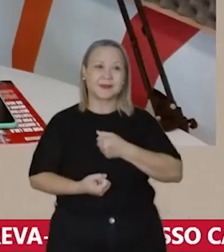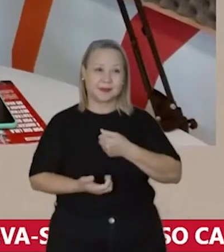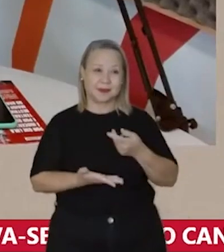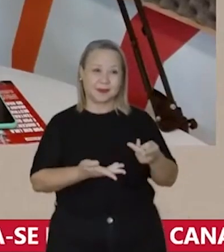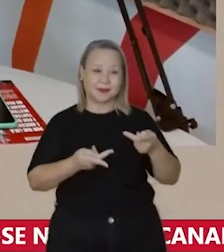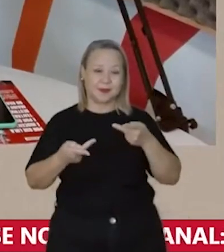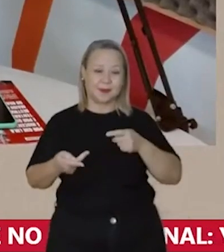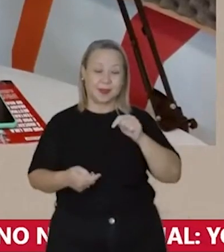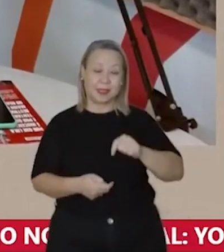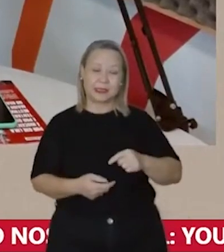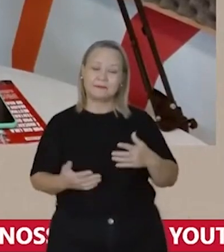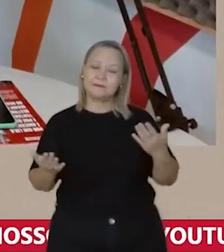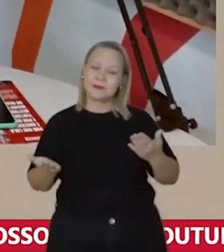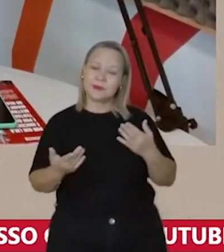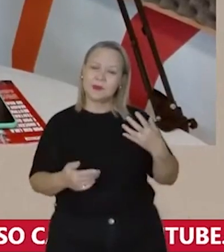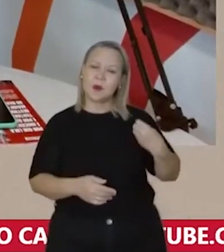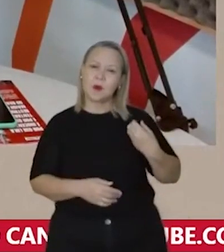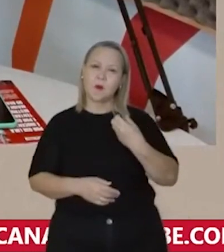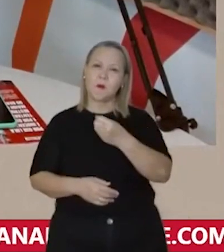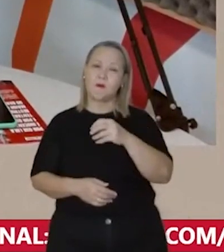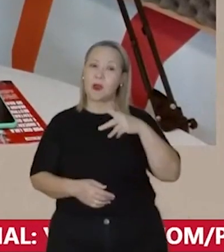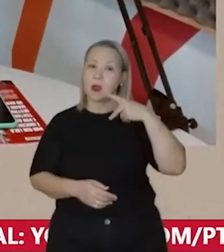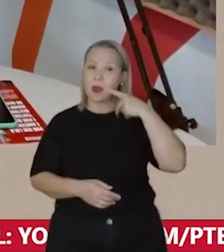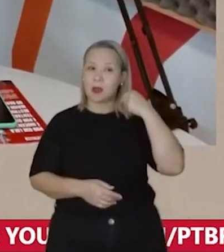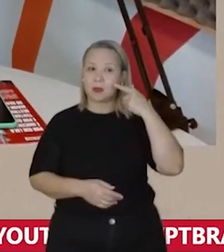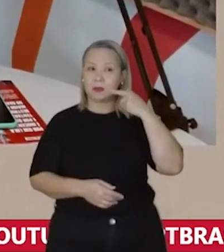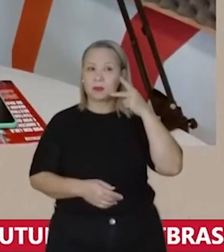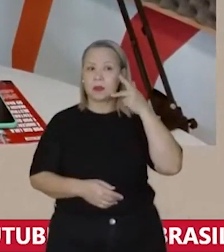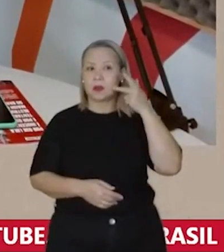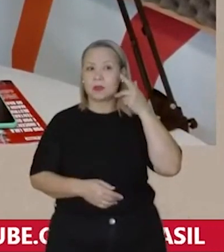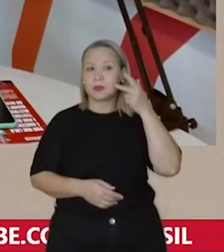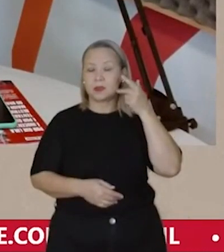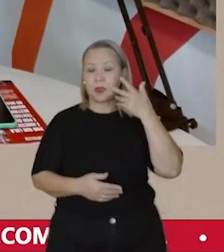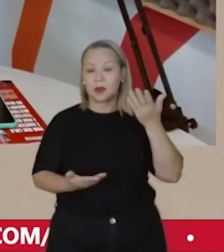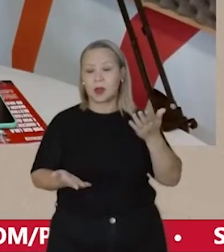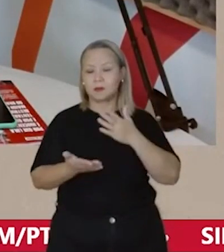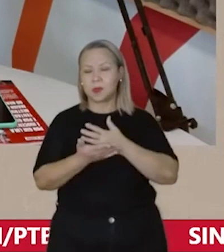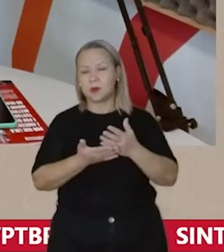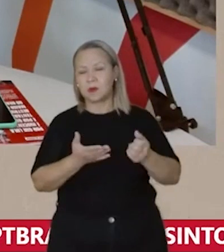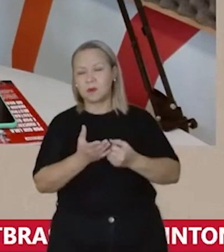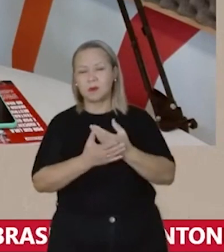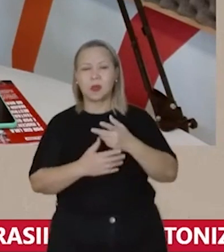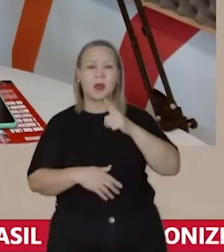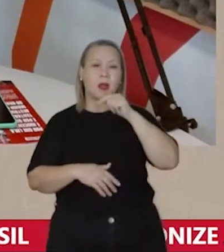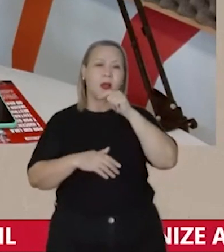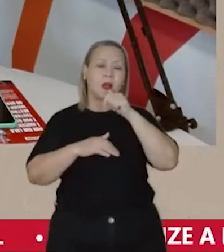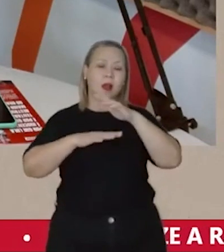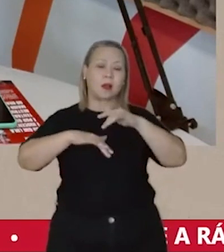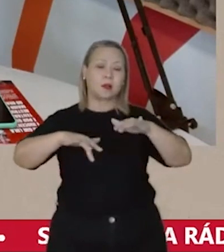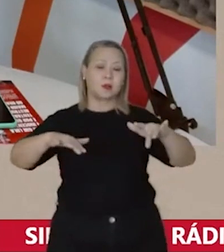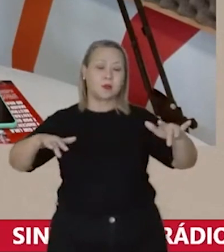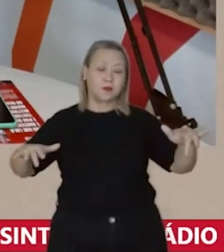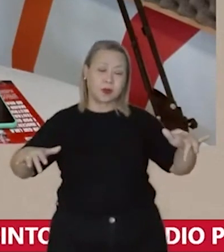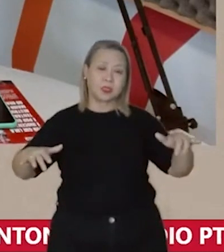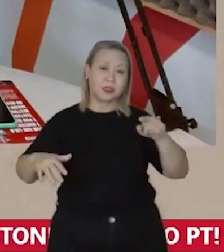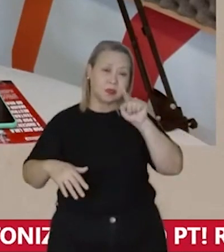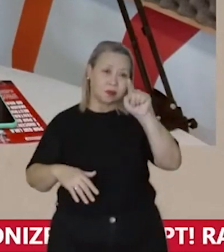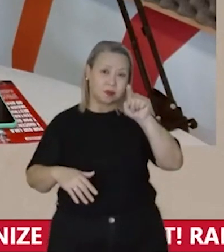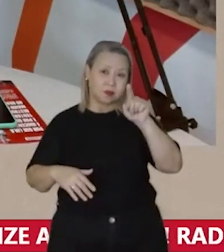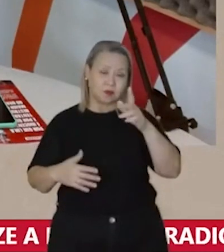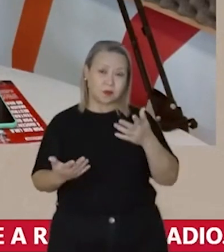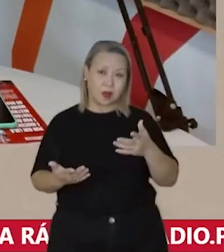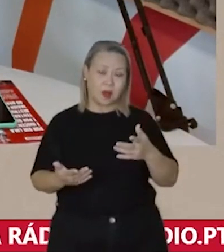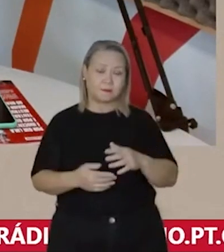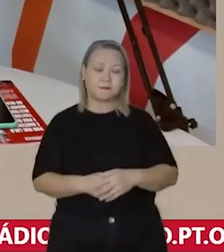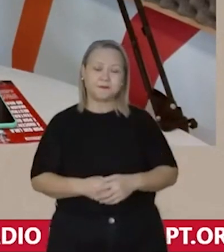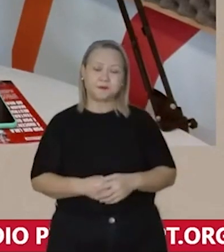Maurício, recentemente em viagem ao Ceará para a inauguração da etapa de liberação das águas do São Francisco, o Bolsonaro tentou se apropriar desse